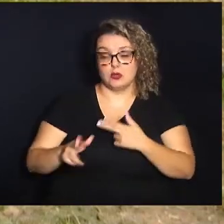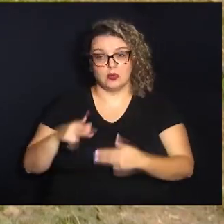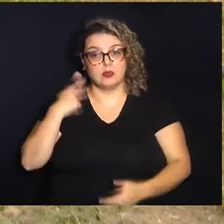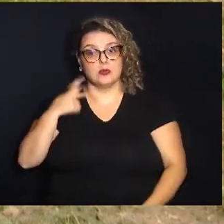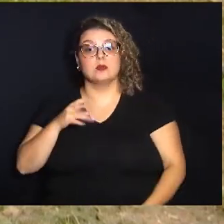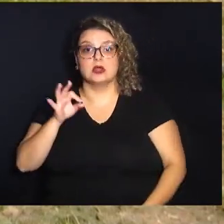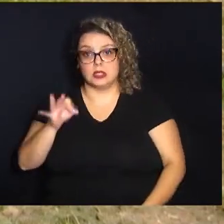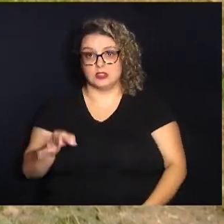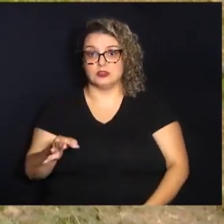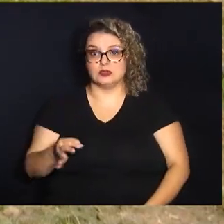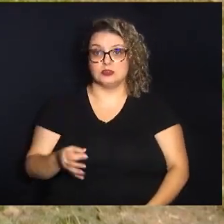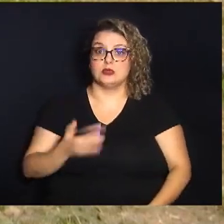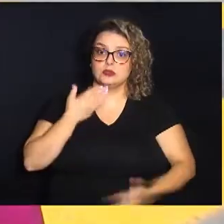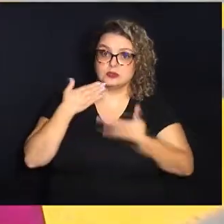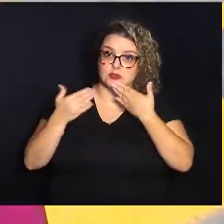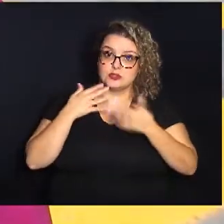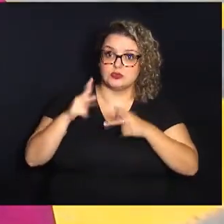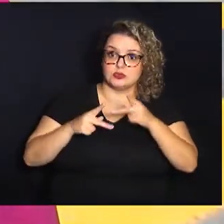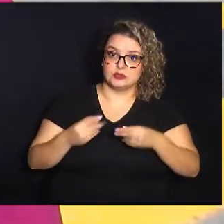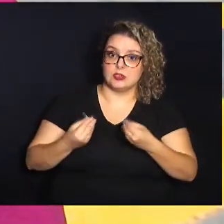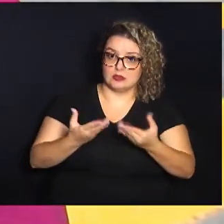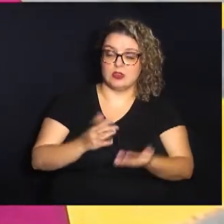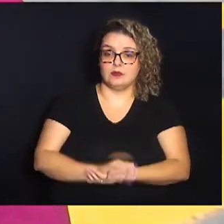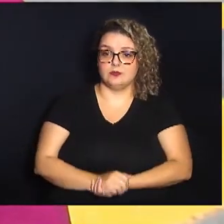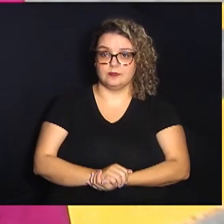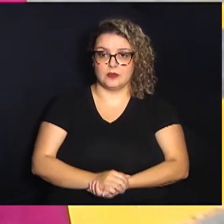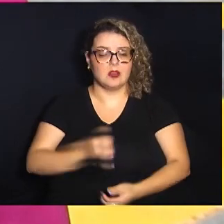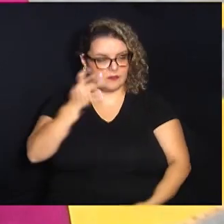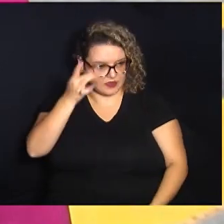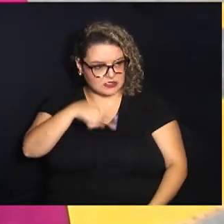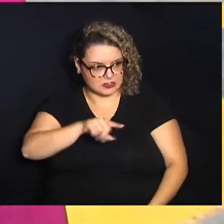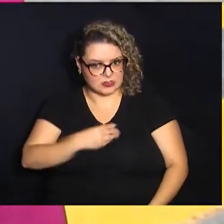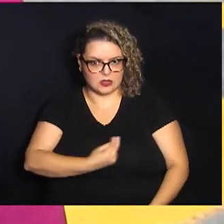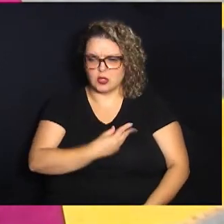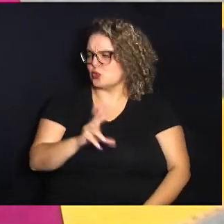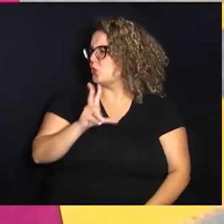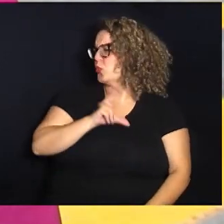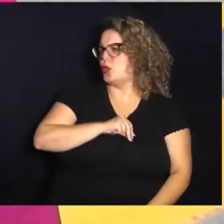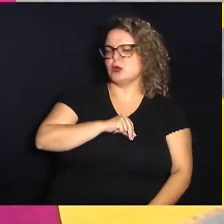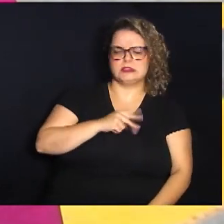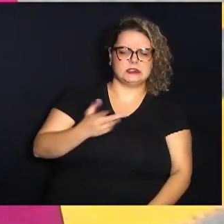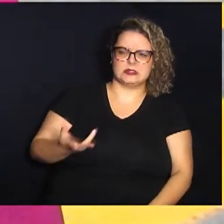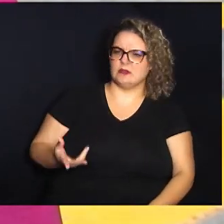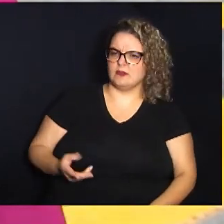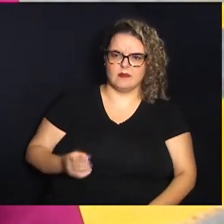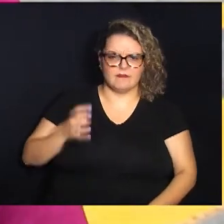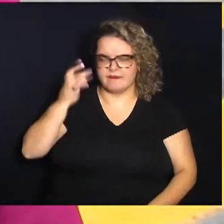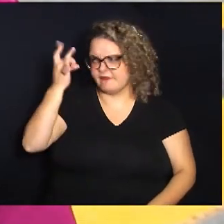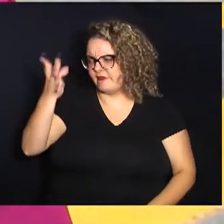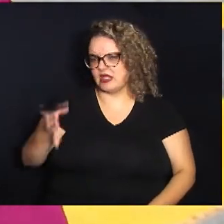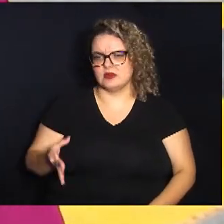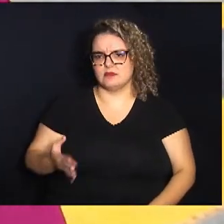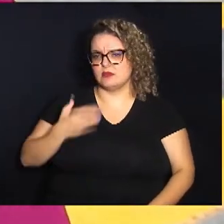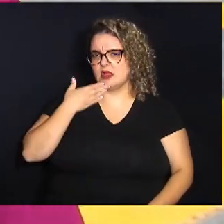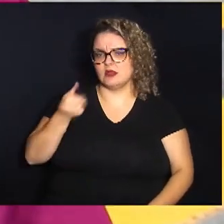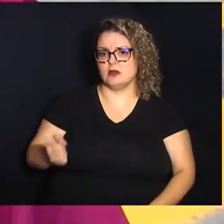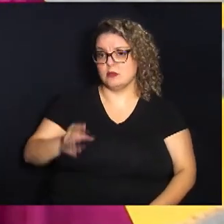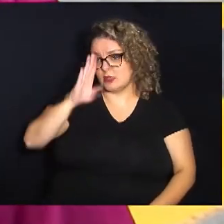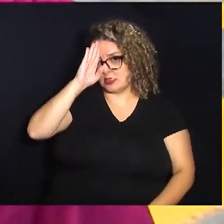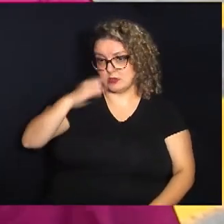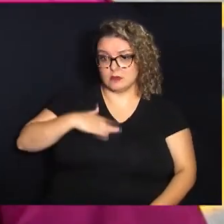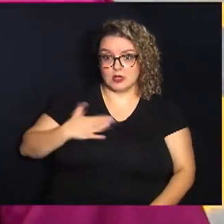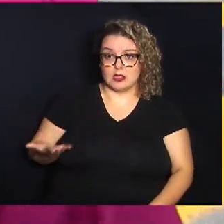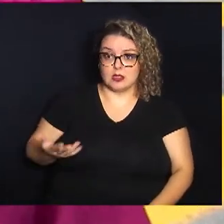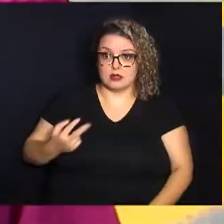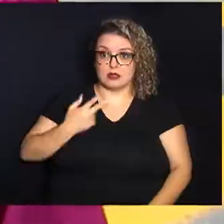justamente levar as indicações da população. Vai facilitar a vida de vocês? Demais, demais. Principalmente para mim, que não posso